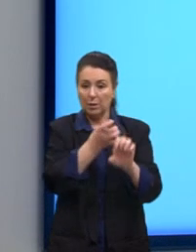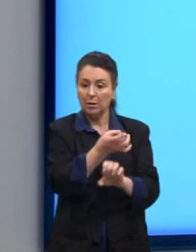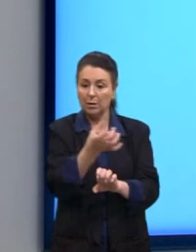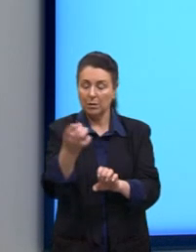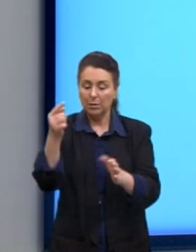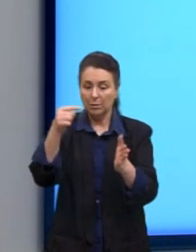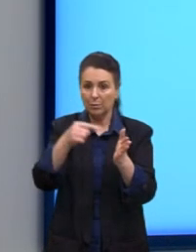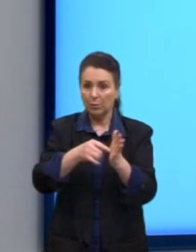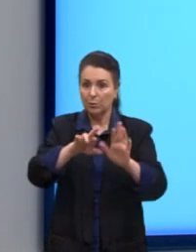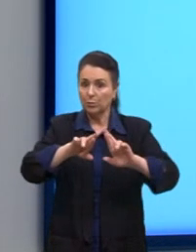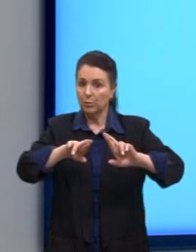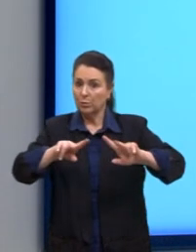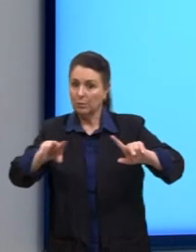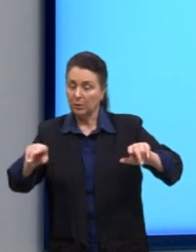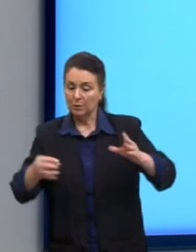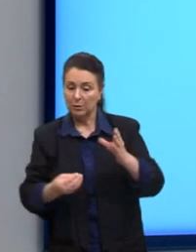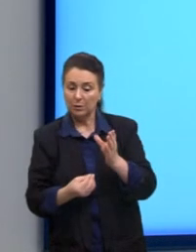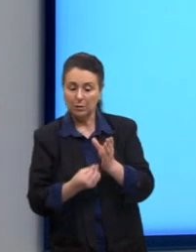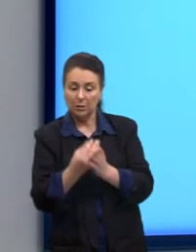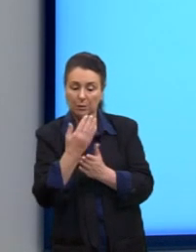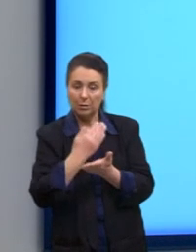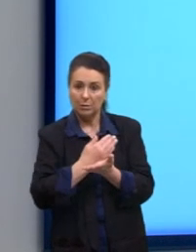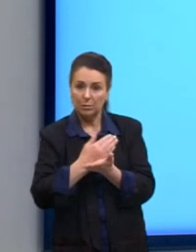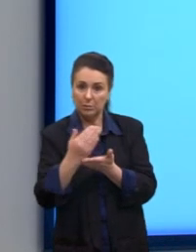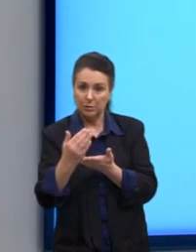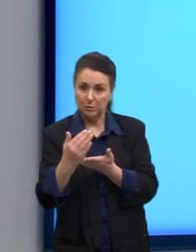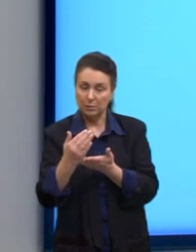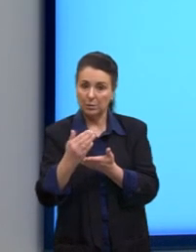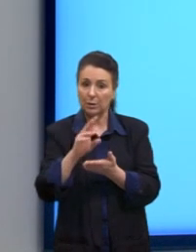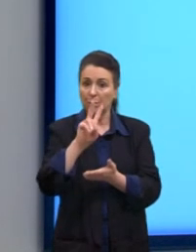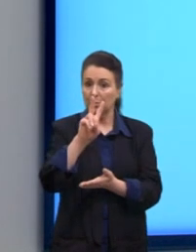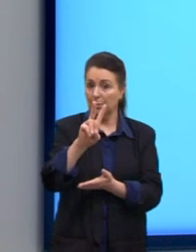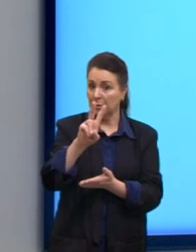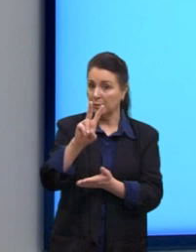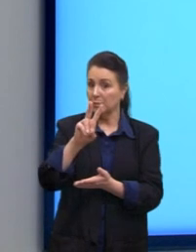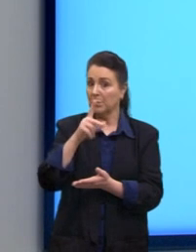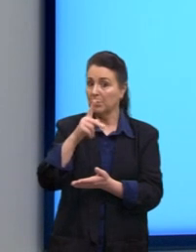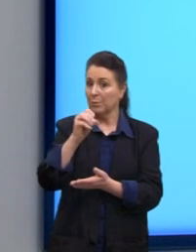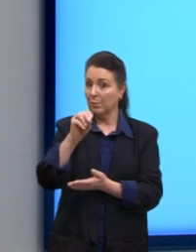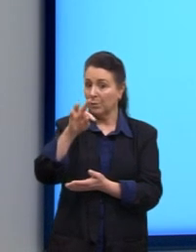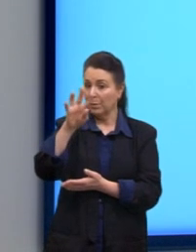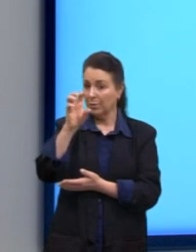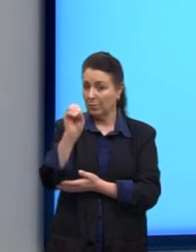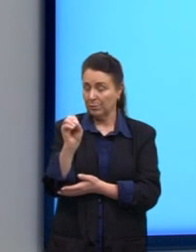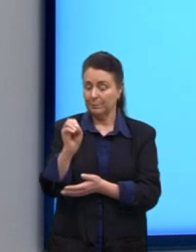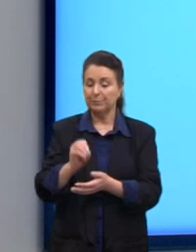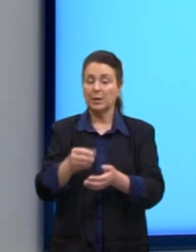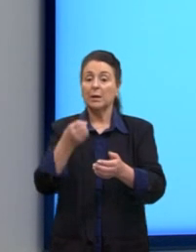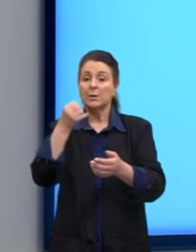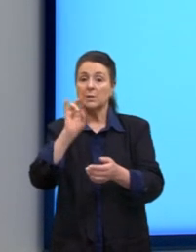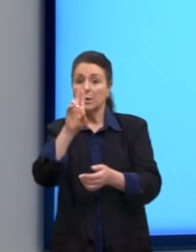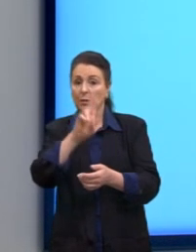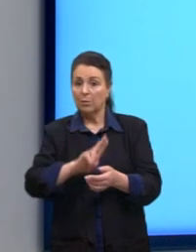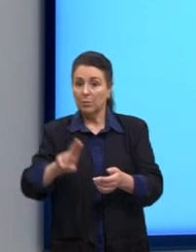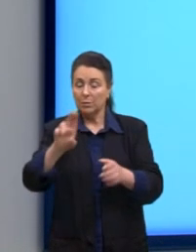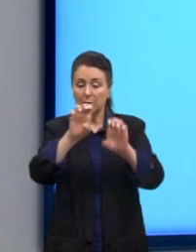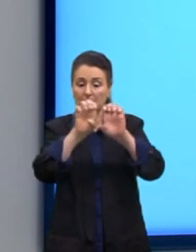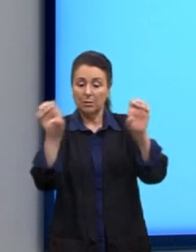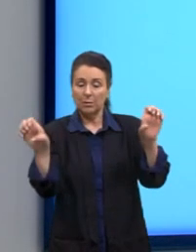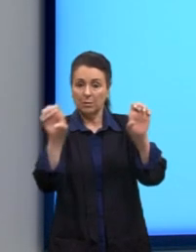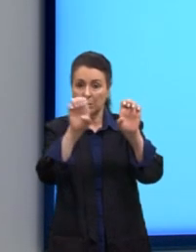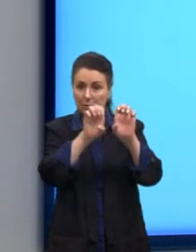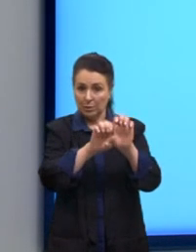origem que for atingido vale, então, dois pontos. Se o tiro for dado por meio da equação de uma